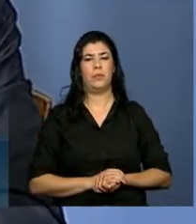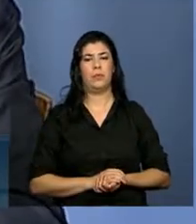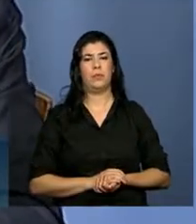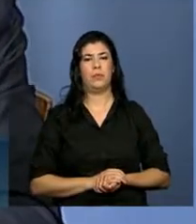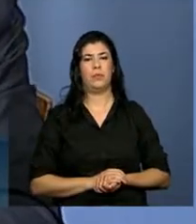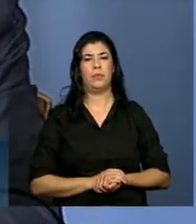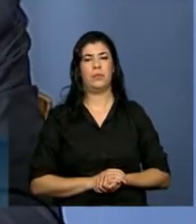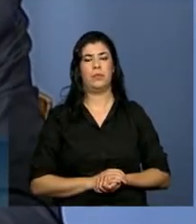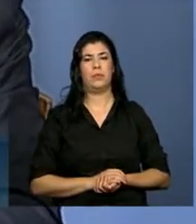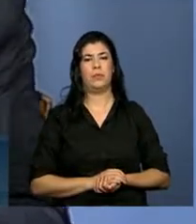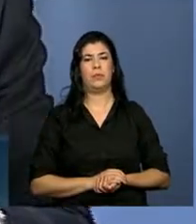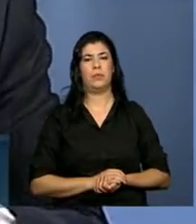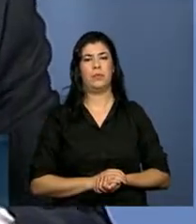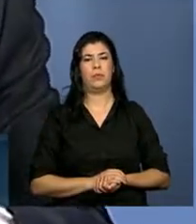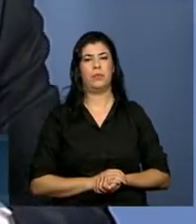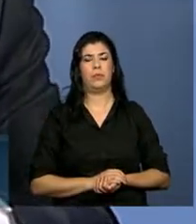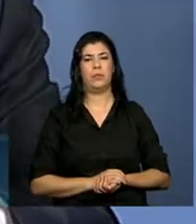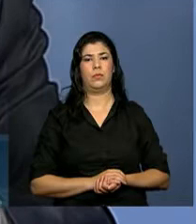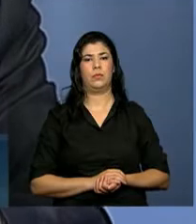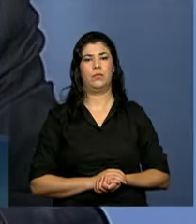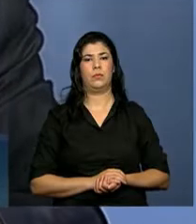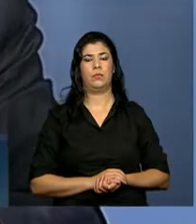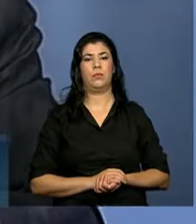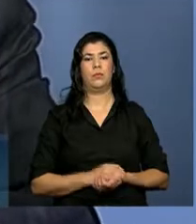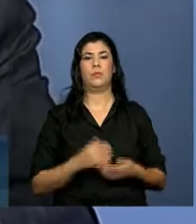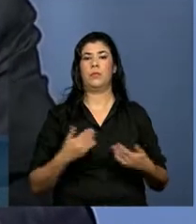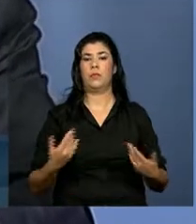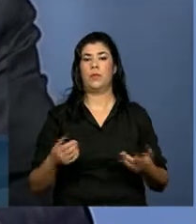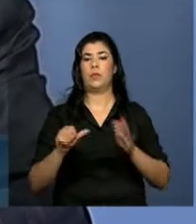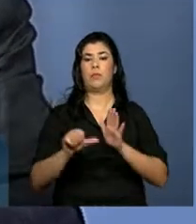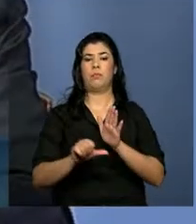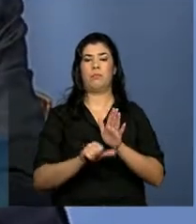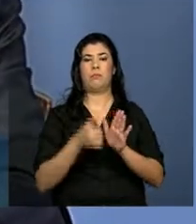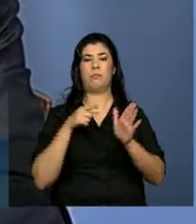Bom, então eu pego a primeira parte da pergunta.